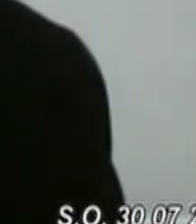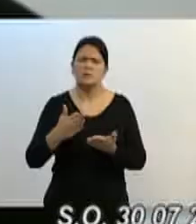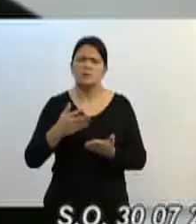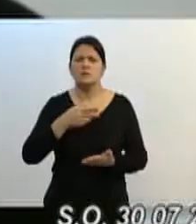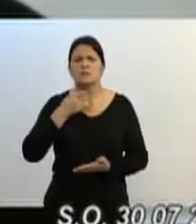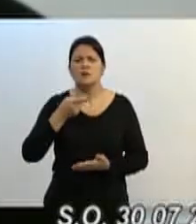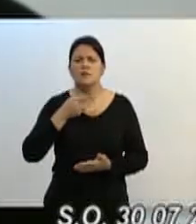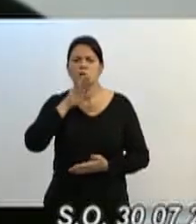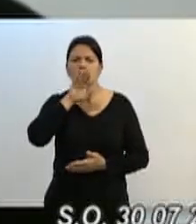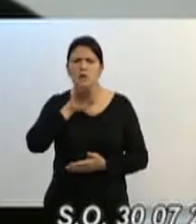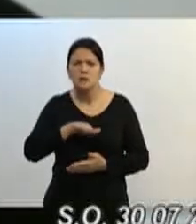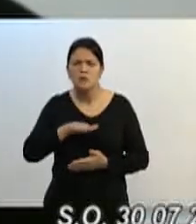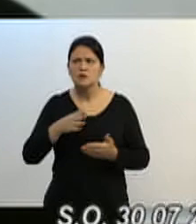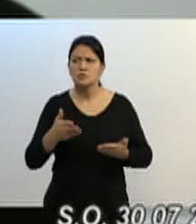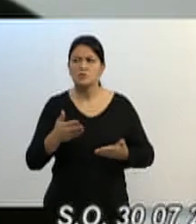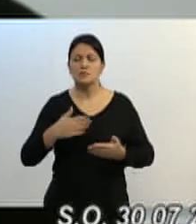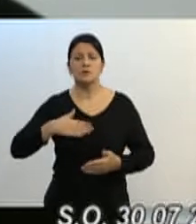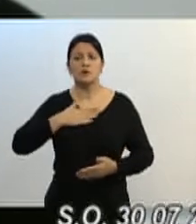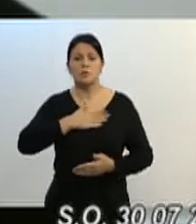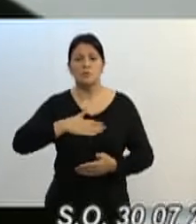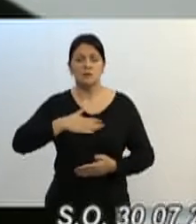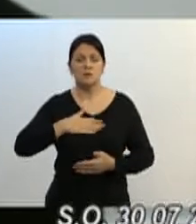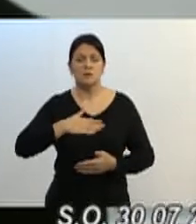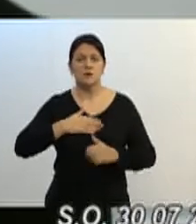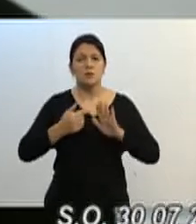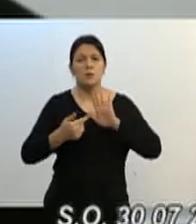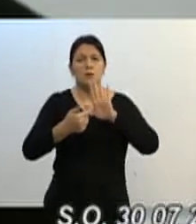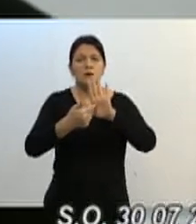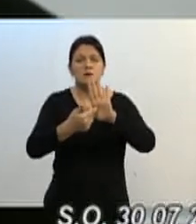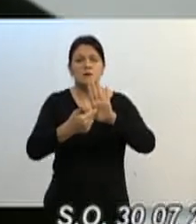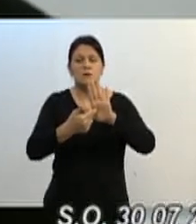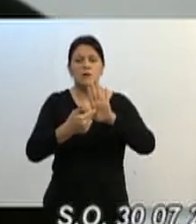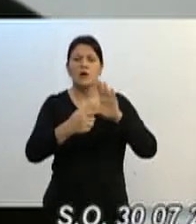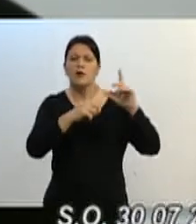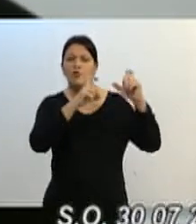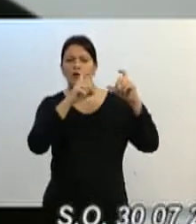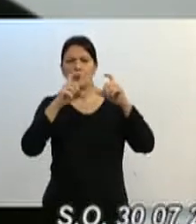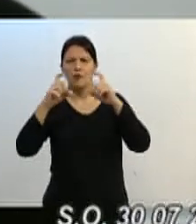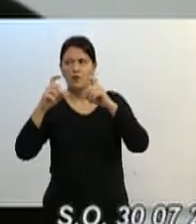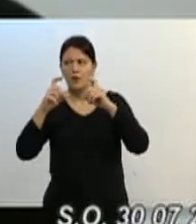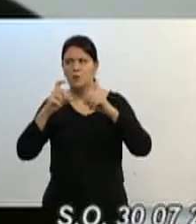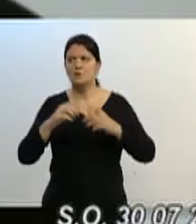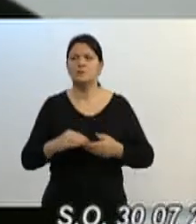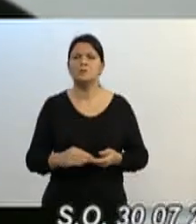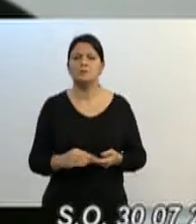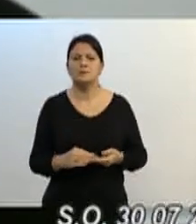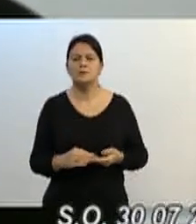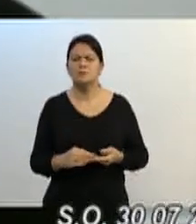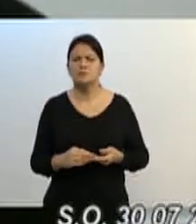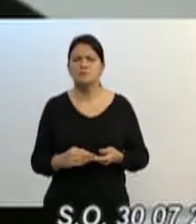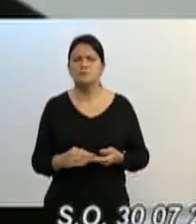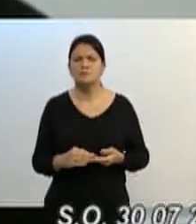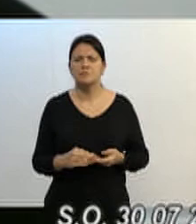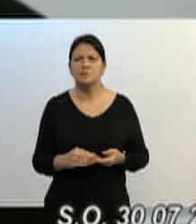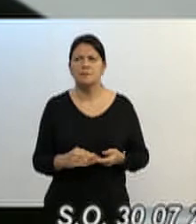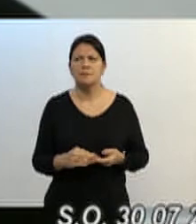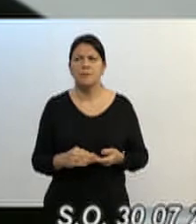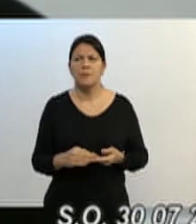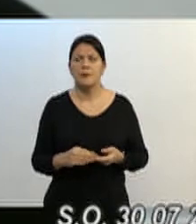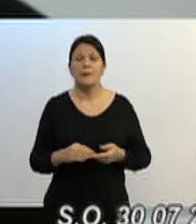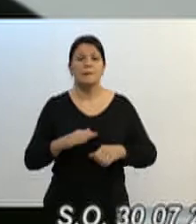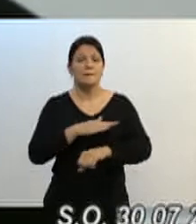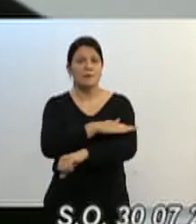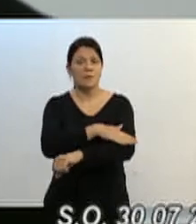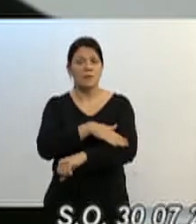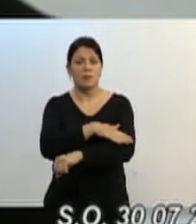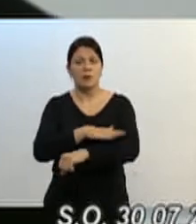fala na tarde de hoje, eu gostaria que o Ari mostrasse umas fotos ali, por gentileza, e deixe uma paradinha, praça no Moro da